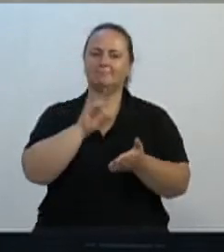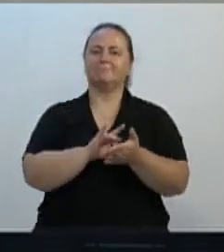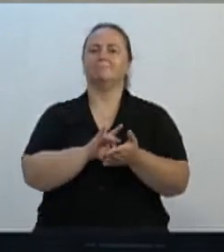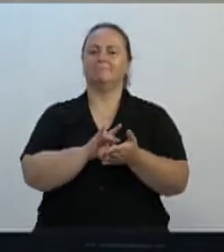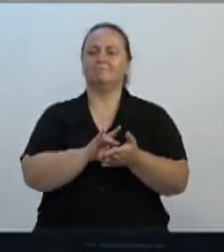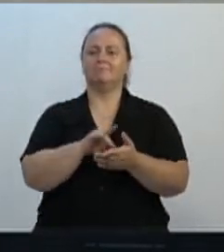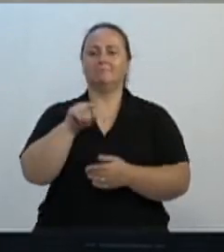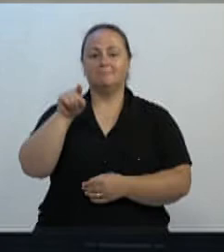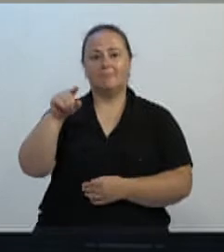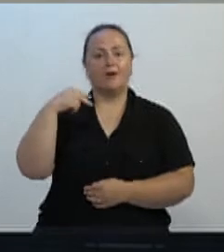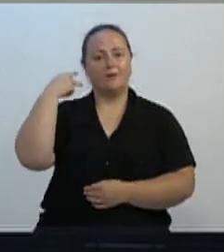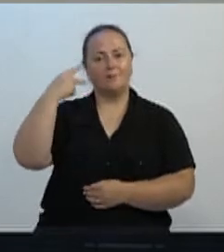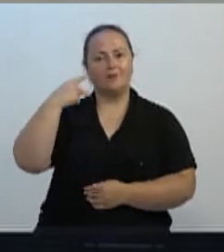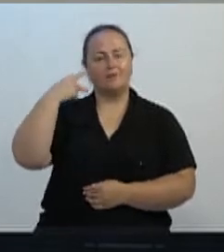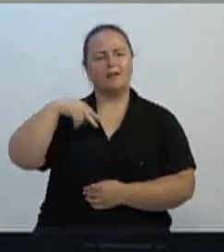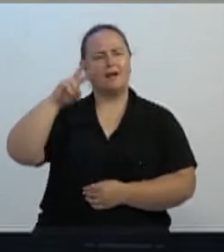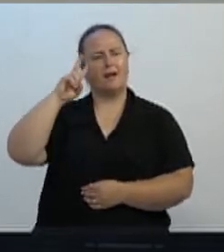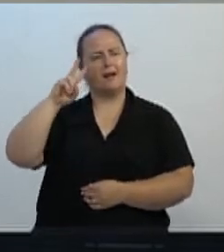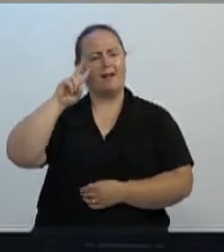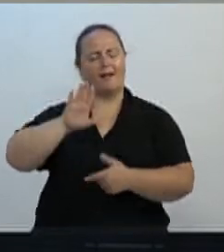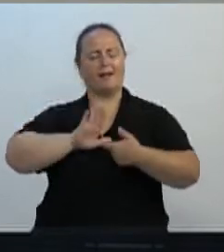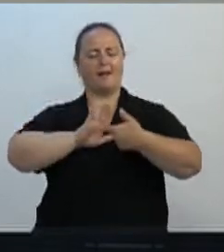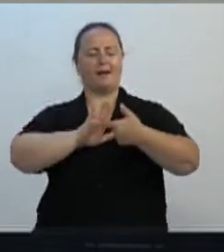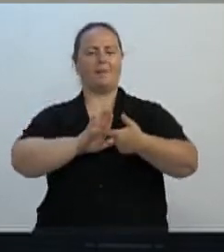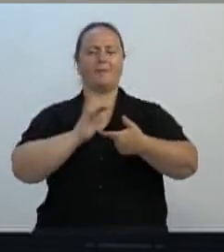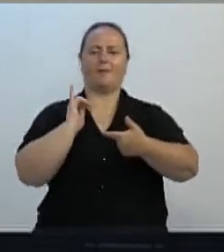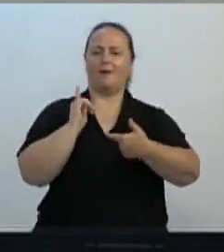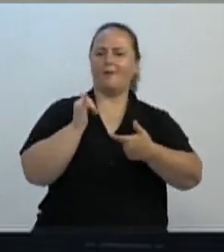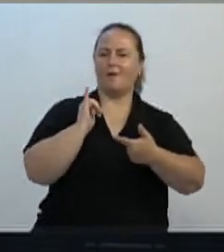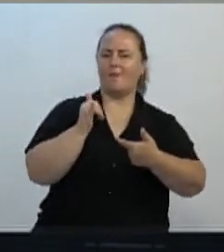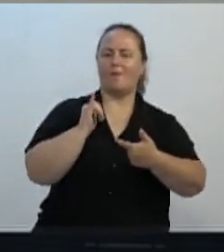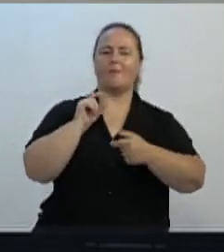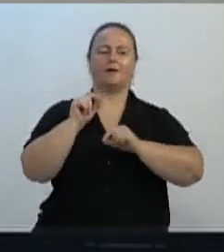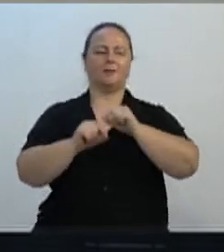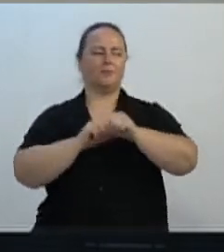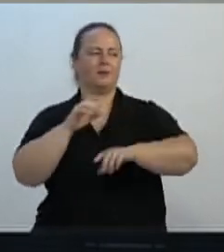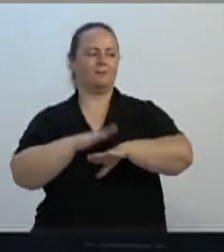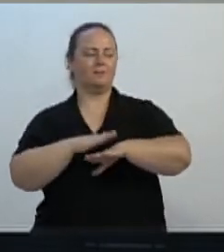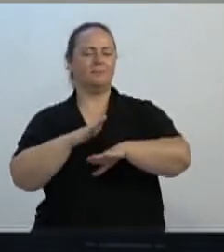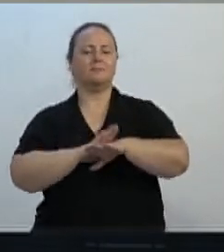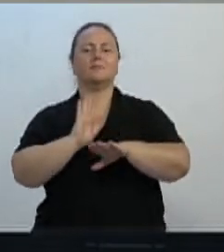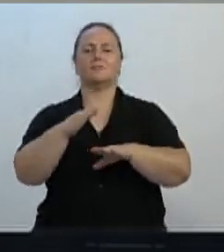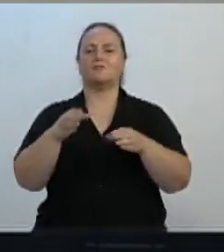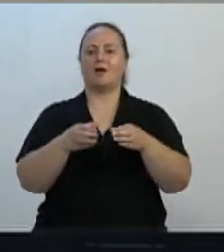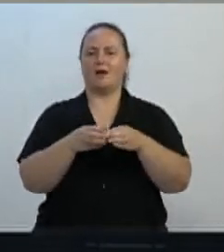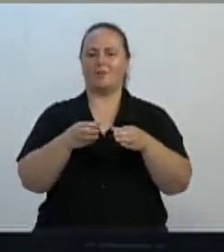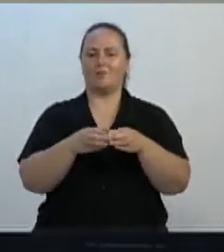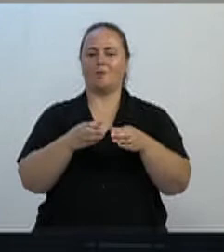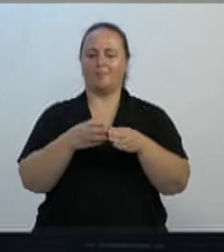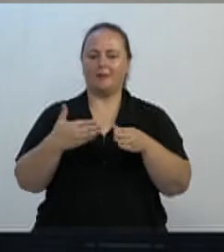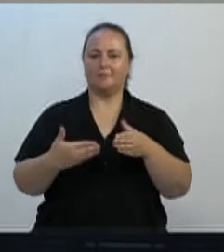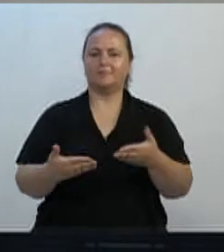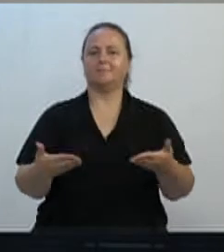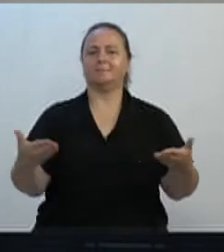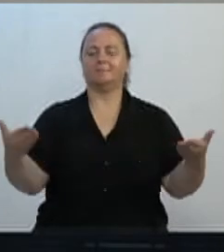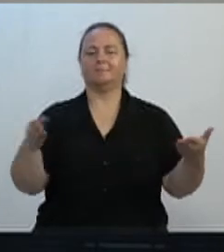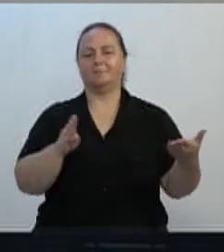as lembranças e todos os feitos que o Clube Náutico América trouxe para a nossa cidade.